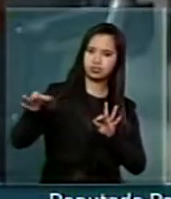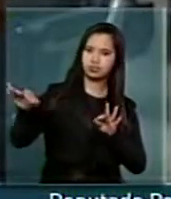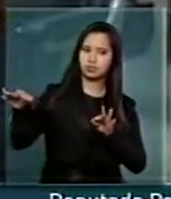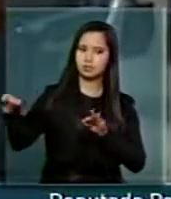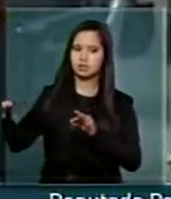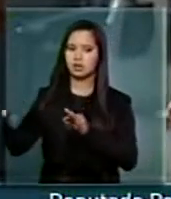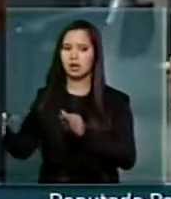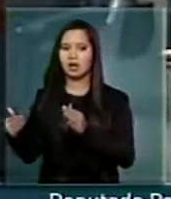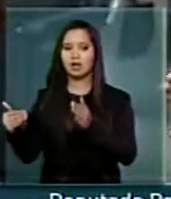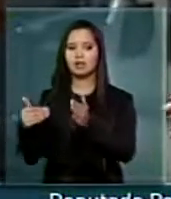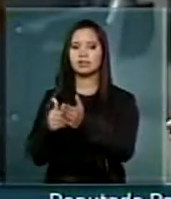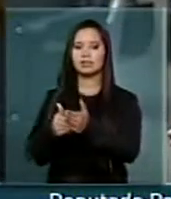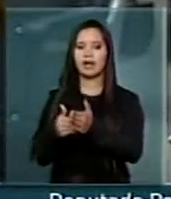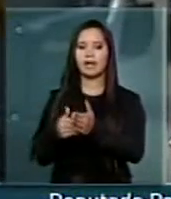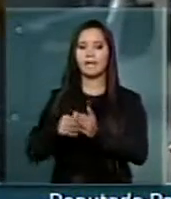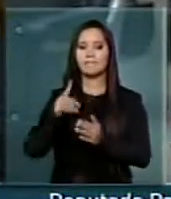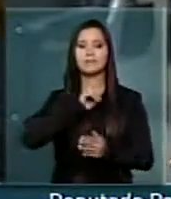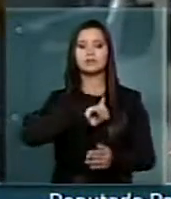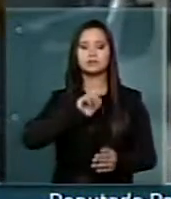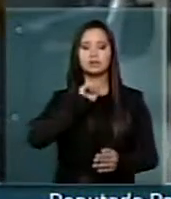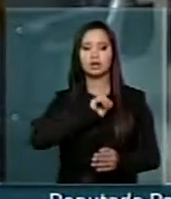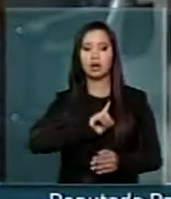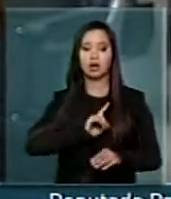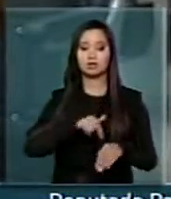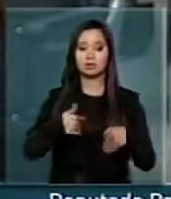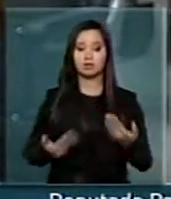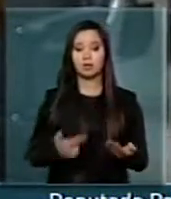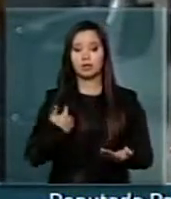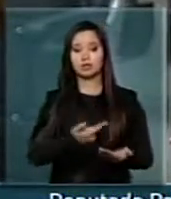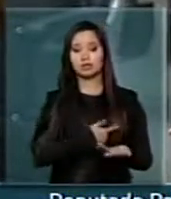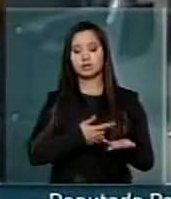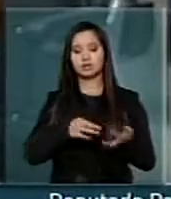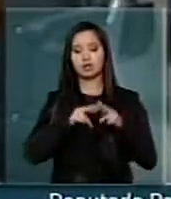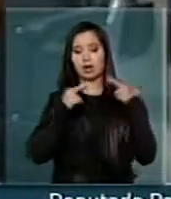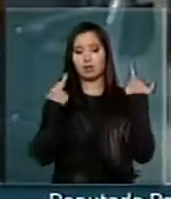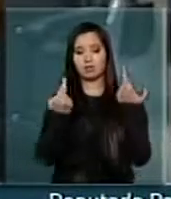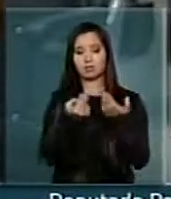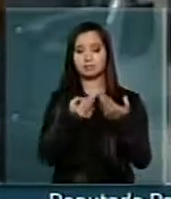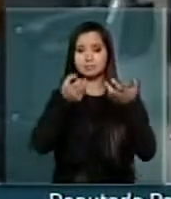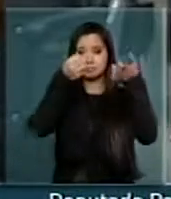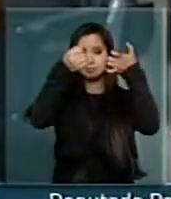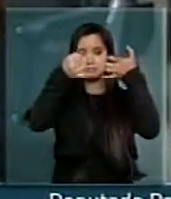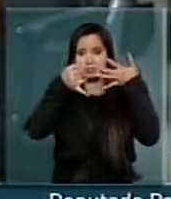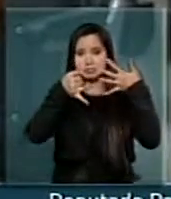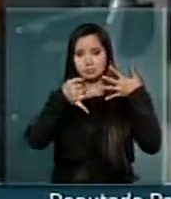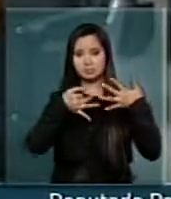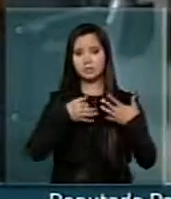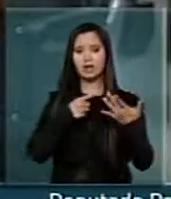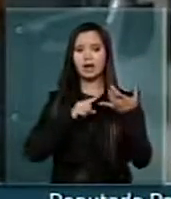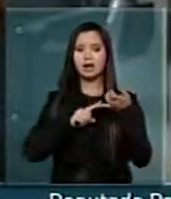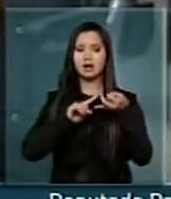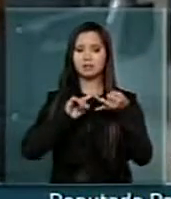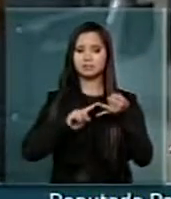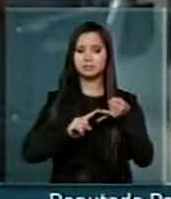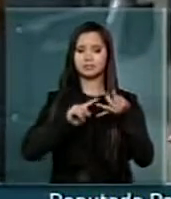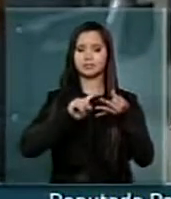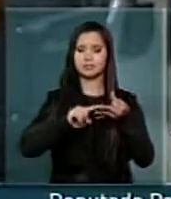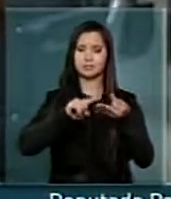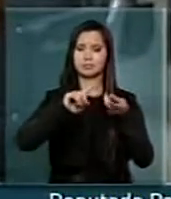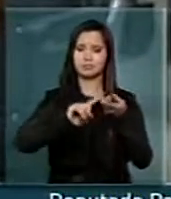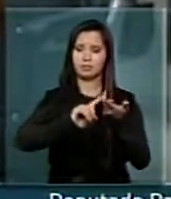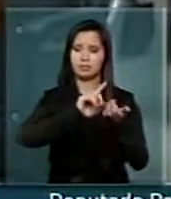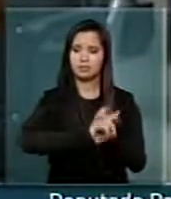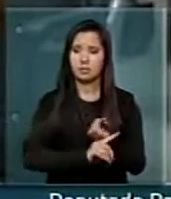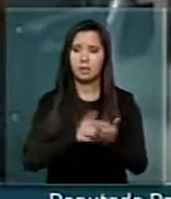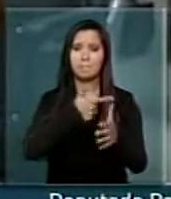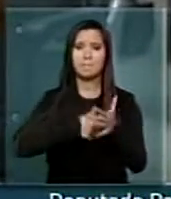solicitações, esteve presente em Colatina, explicou detalhe de cada problema da rodovia no trecho do